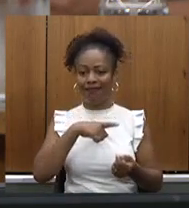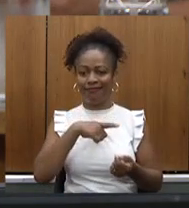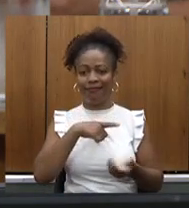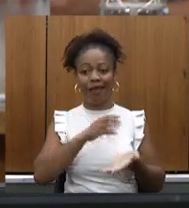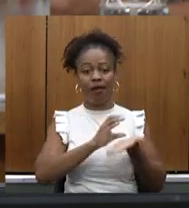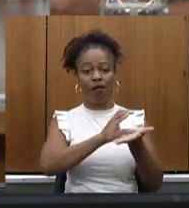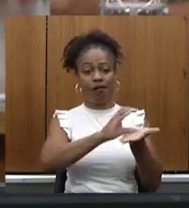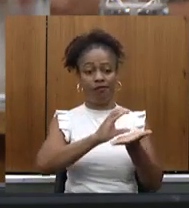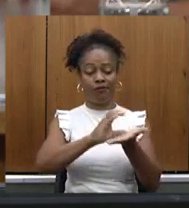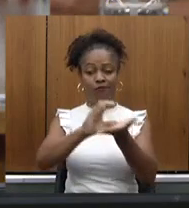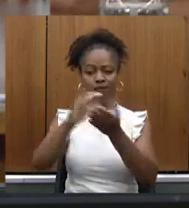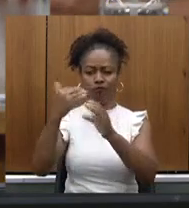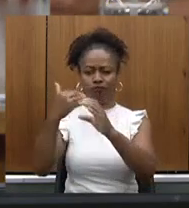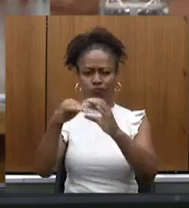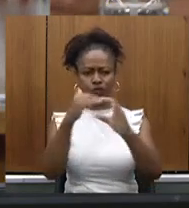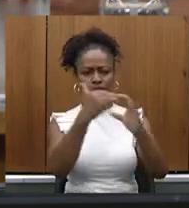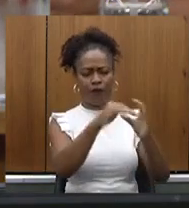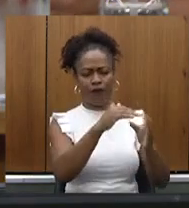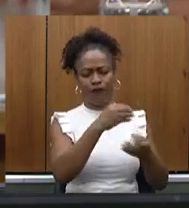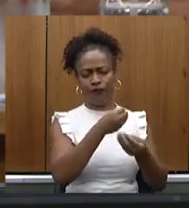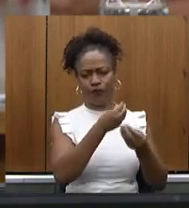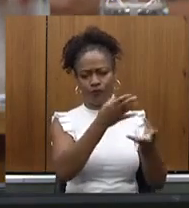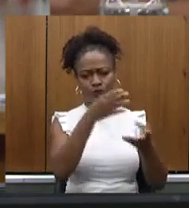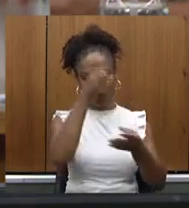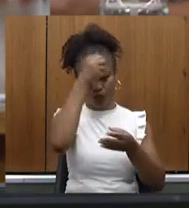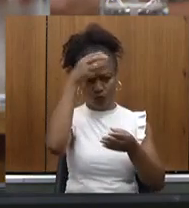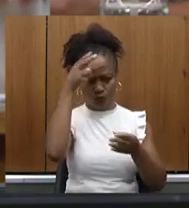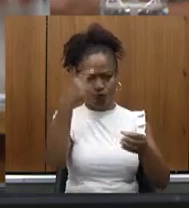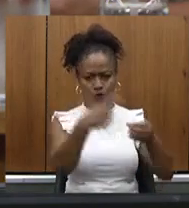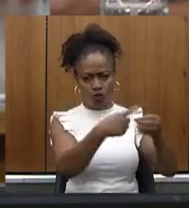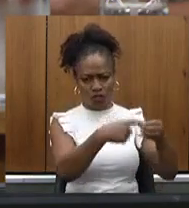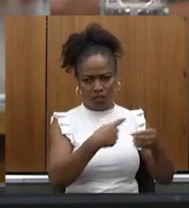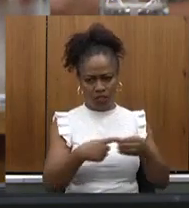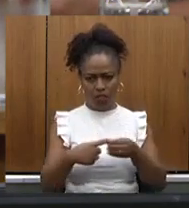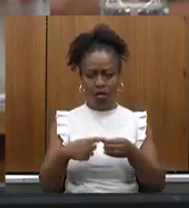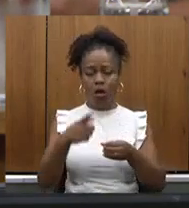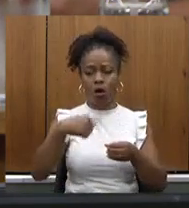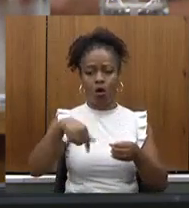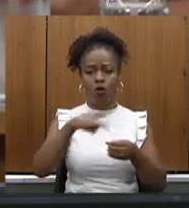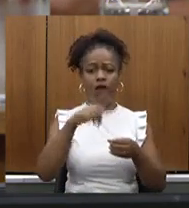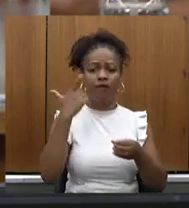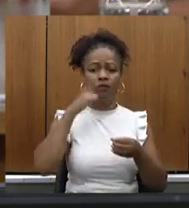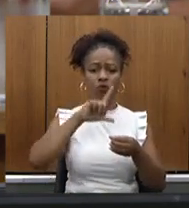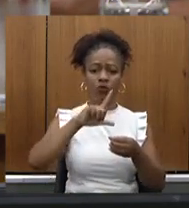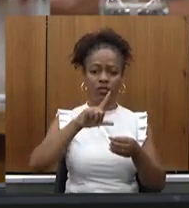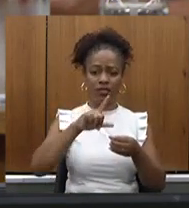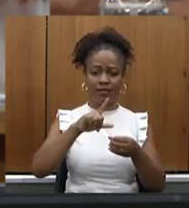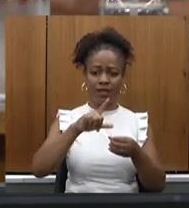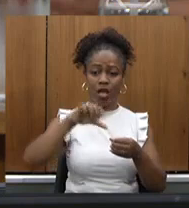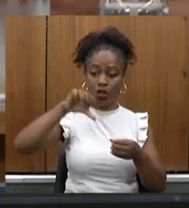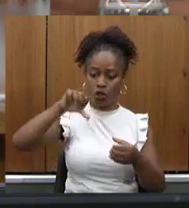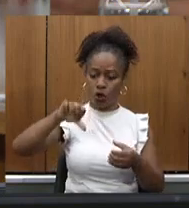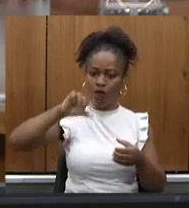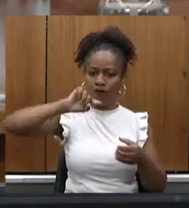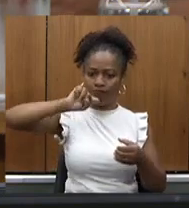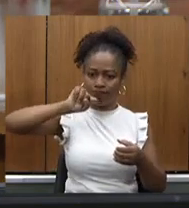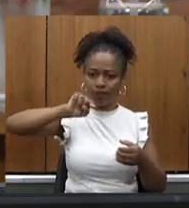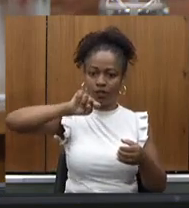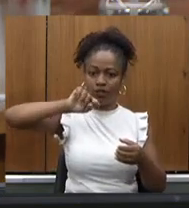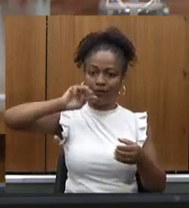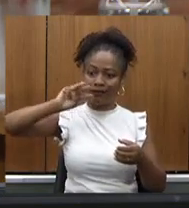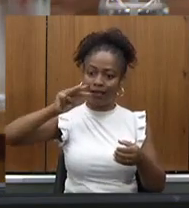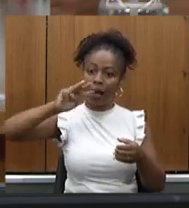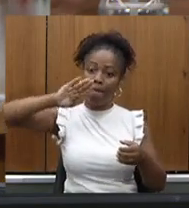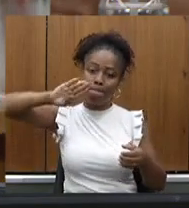para transferir aos municípios e vamos bater mais uma vez na previsão 9,3 bilhões de reais financeiros,